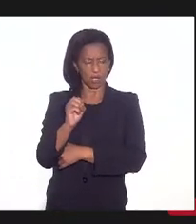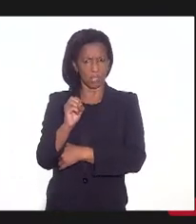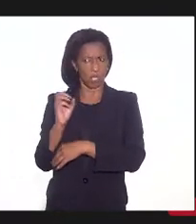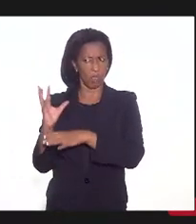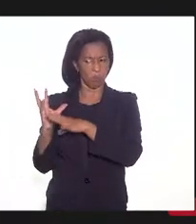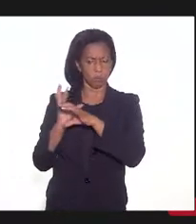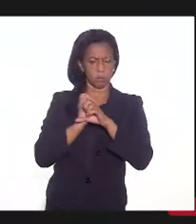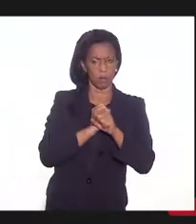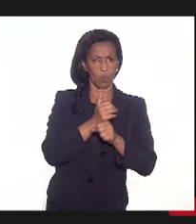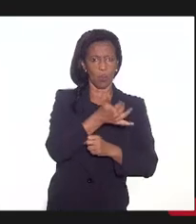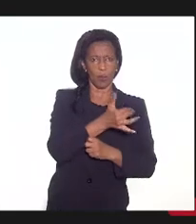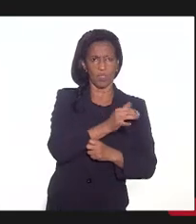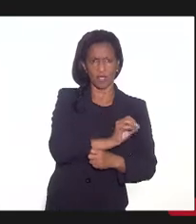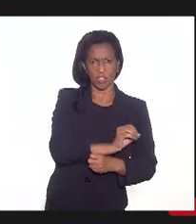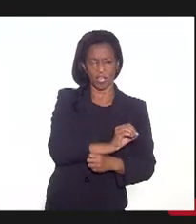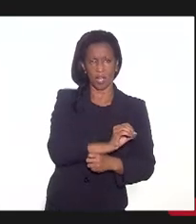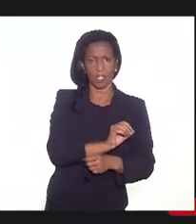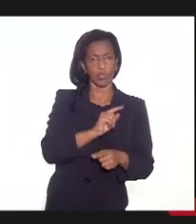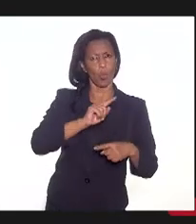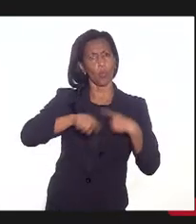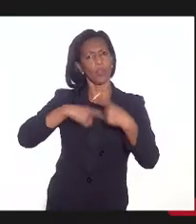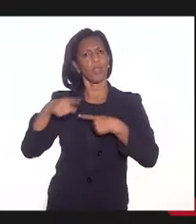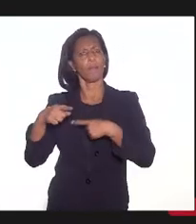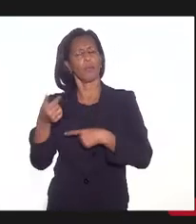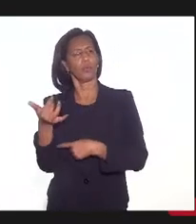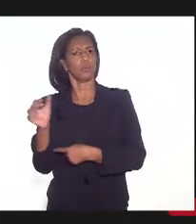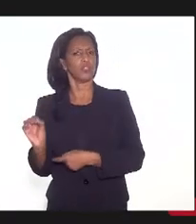ou começa a contar depois desses 10?